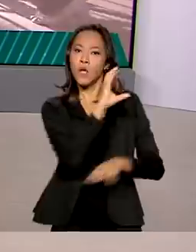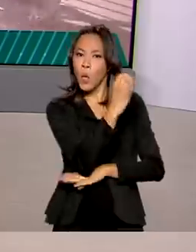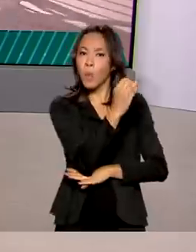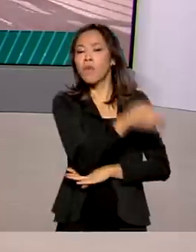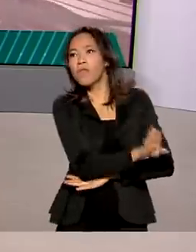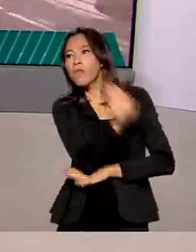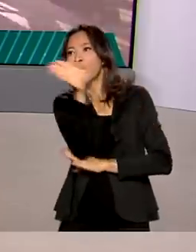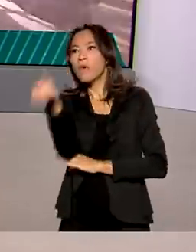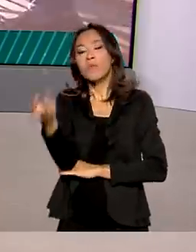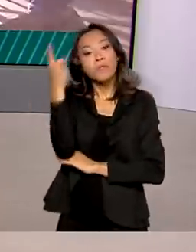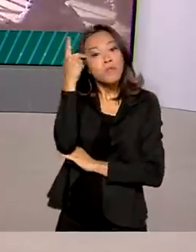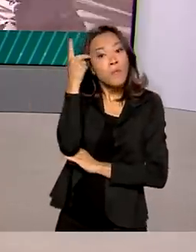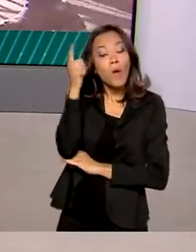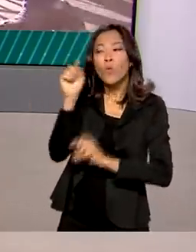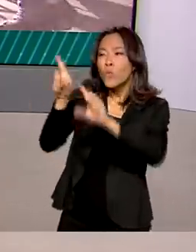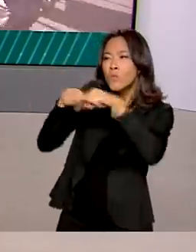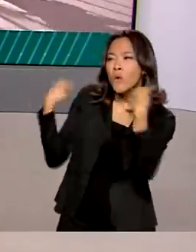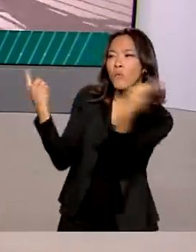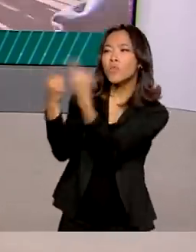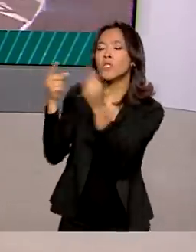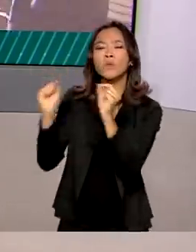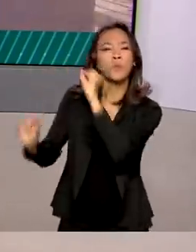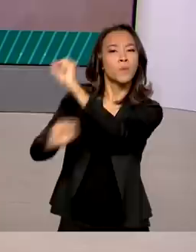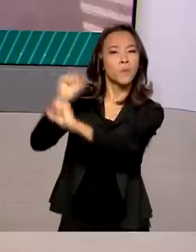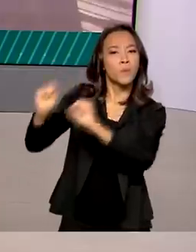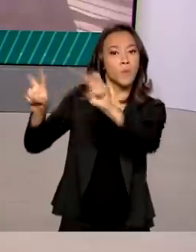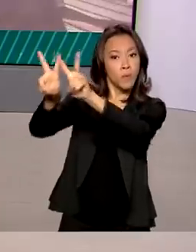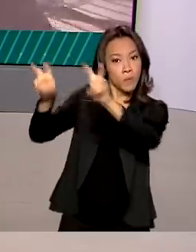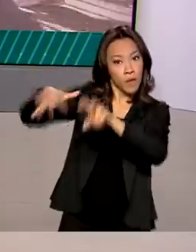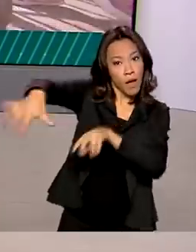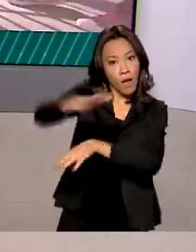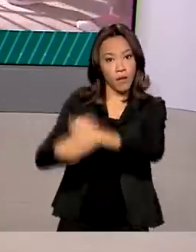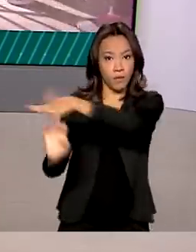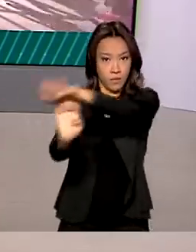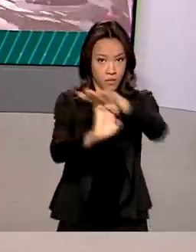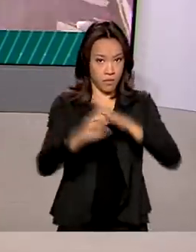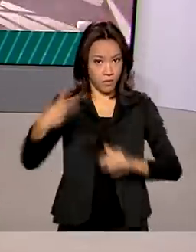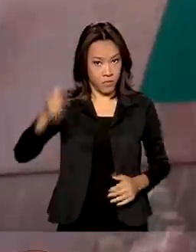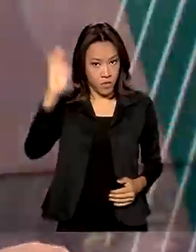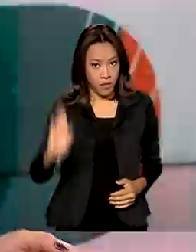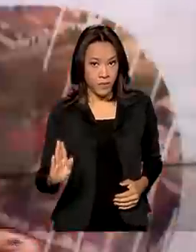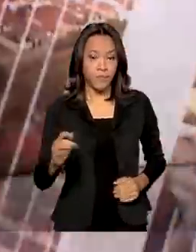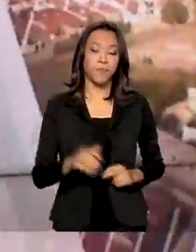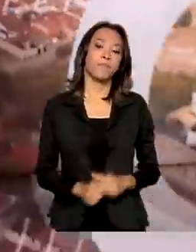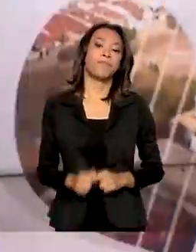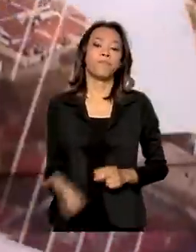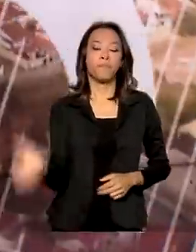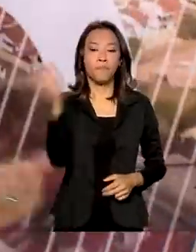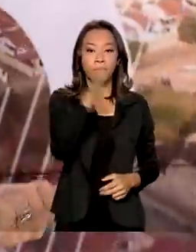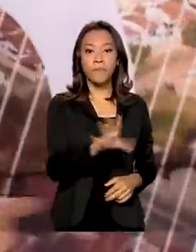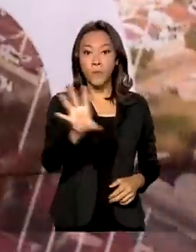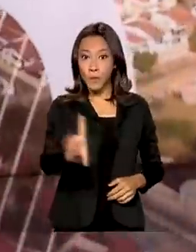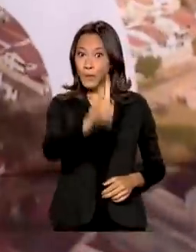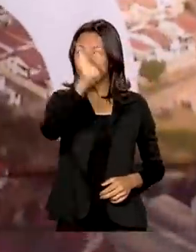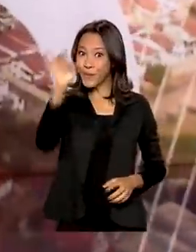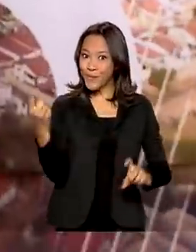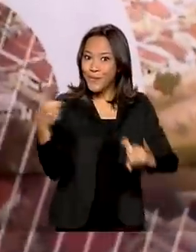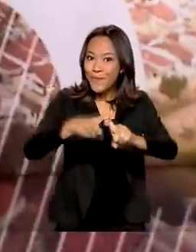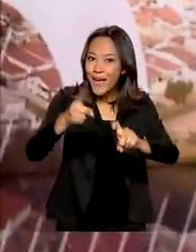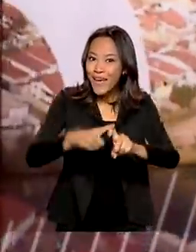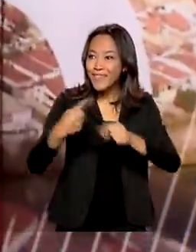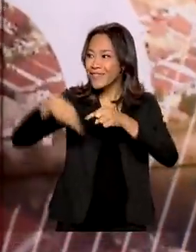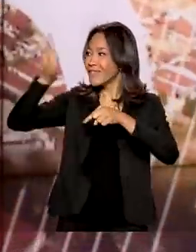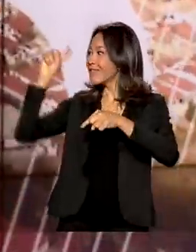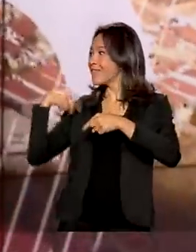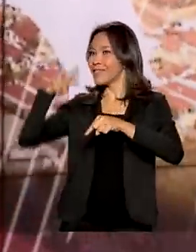São Paulo, onde vai se reunir com representantes do setor empresarial brasileiro. No Dia do Médico, comemorado nesta segunda